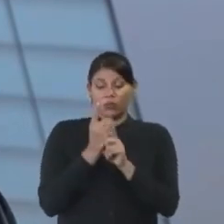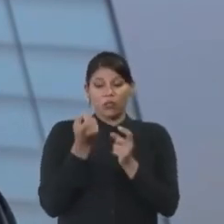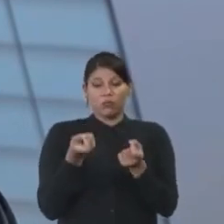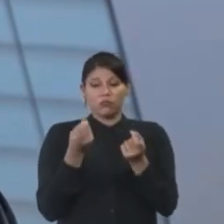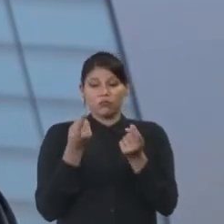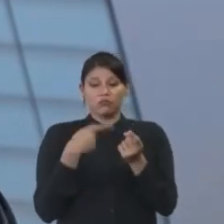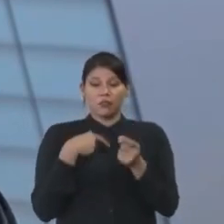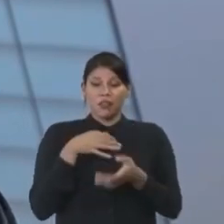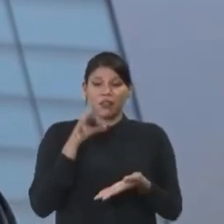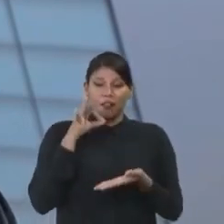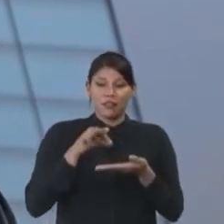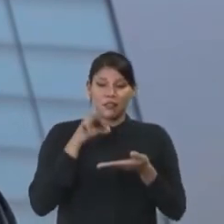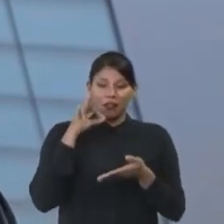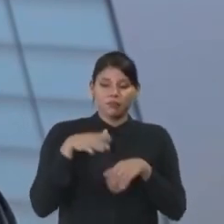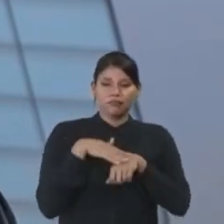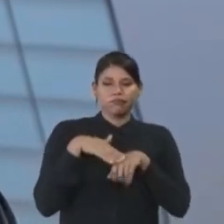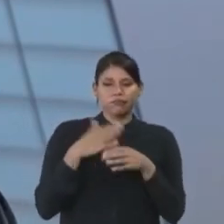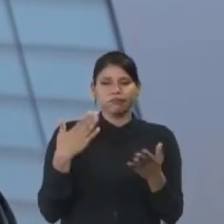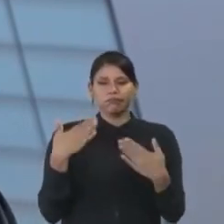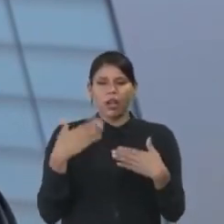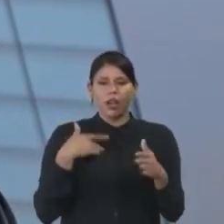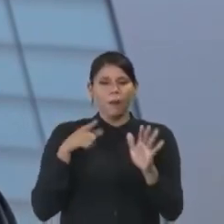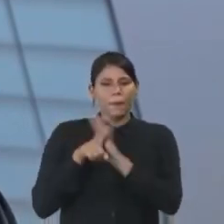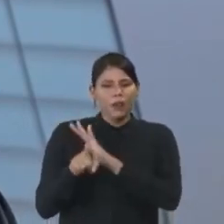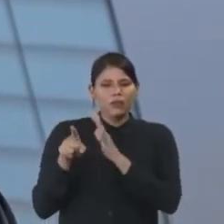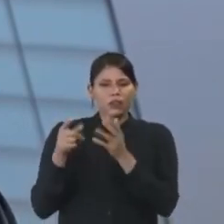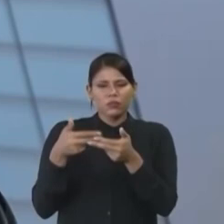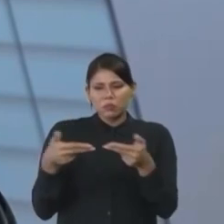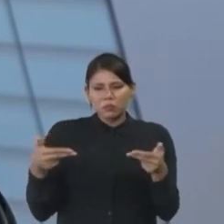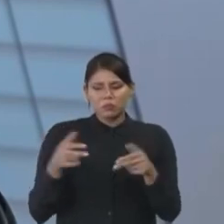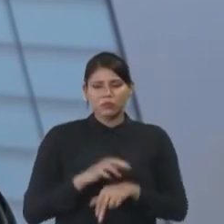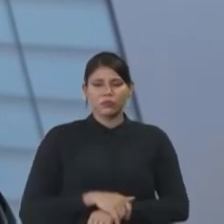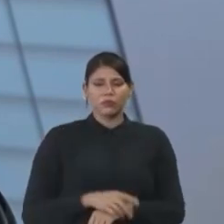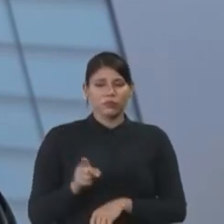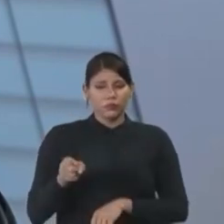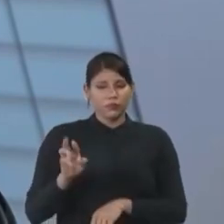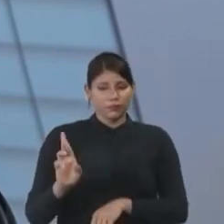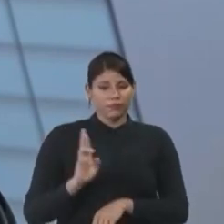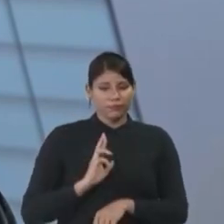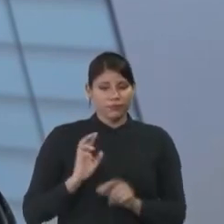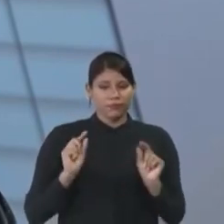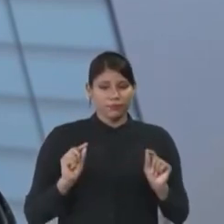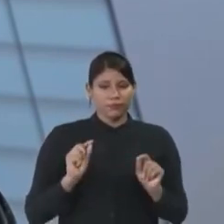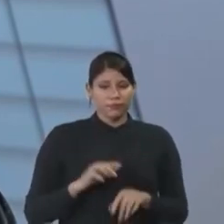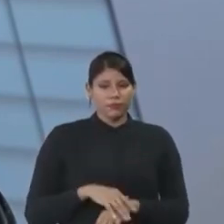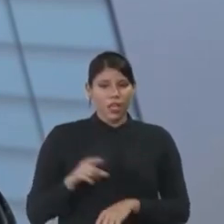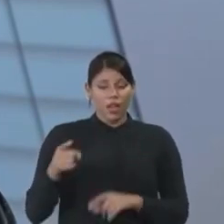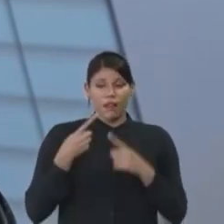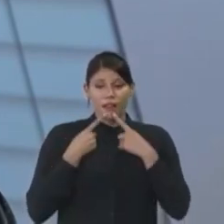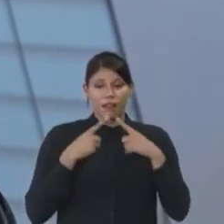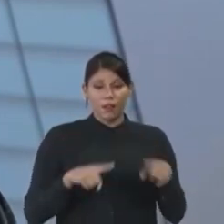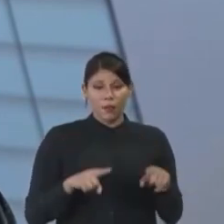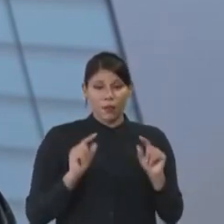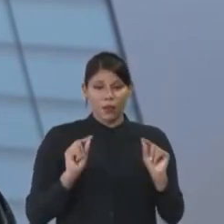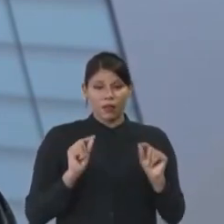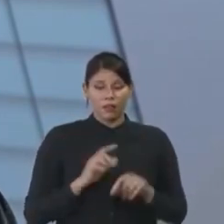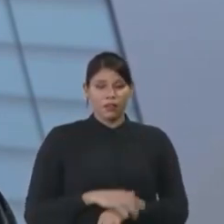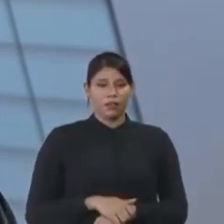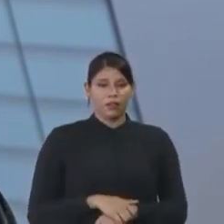tomou um café, eu perguntando aquele negócio todo, e ele fez uma reclamação, ele disse, rapaz,